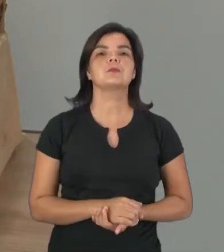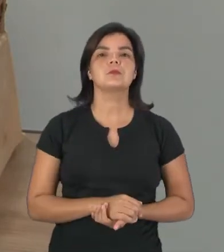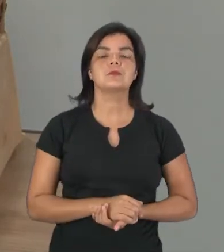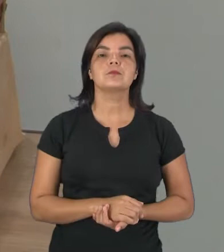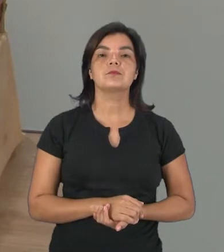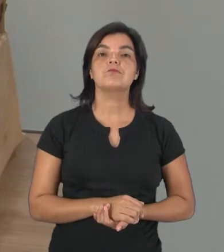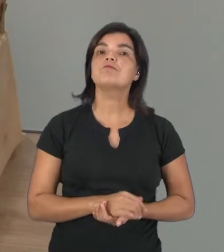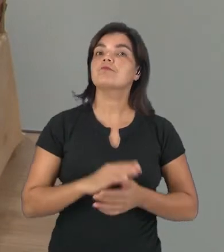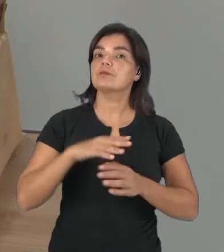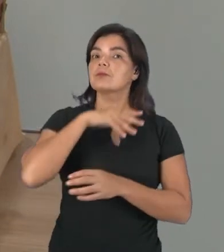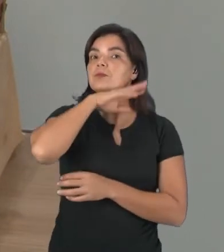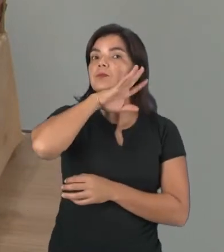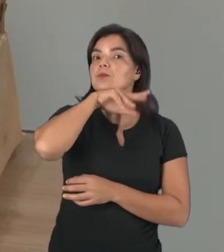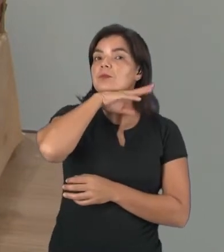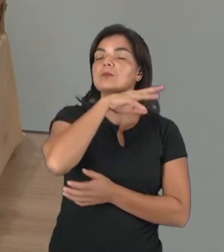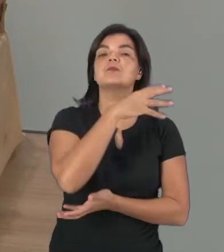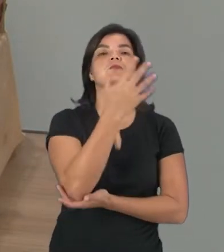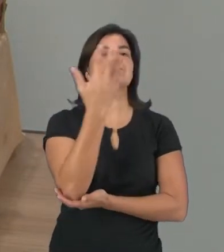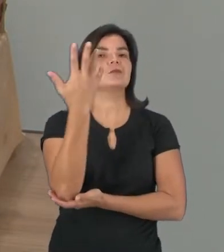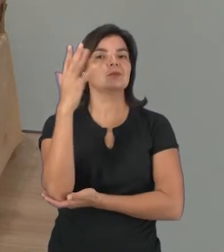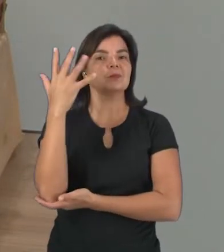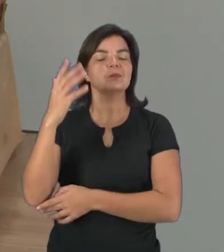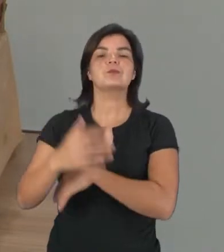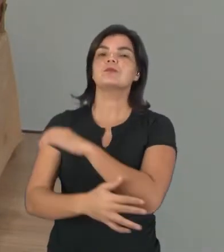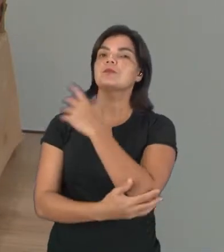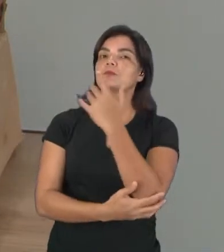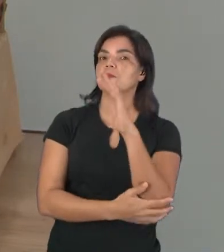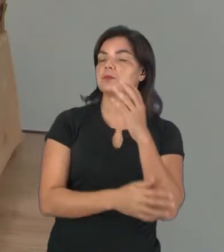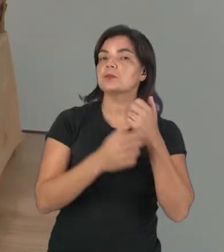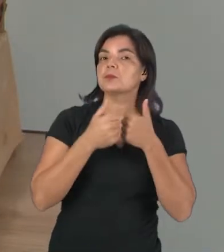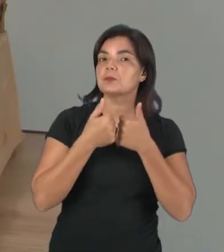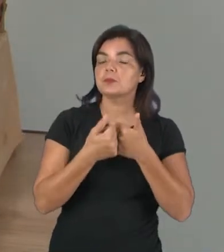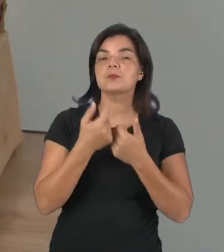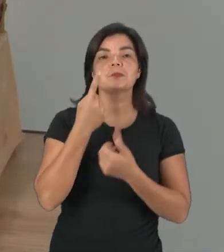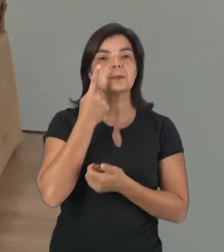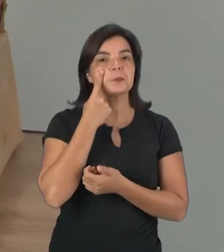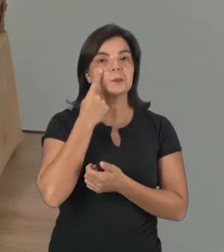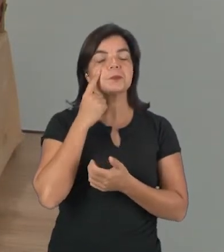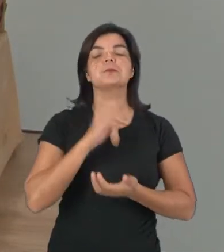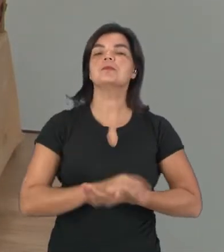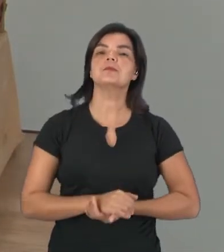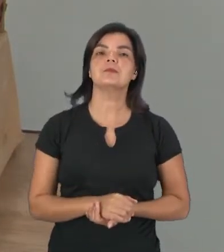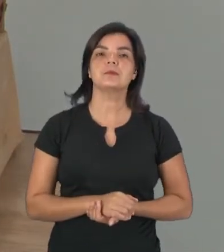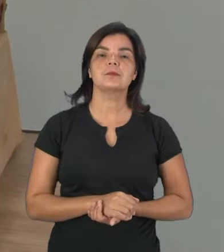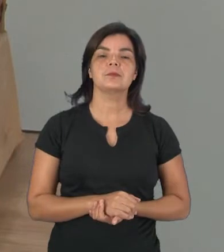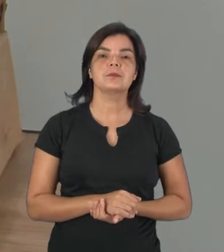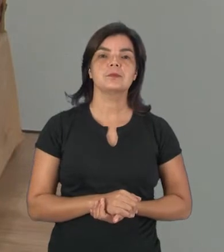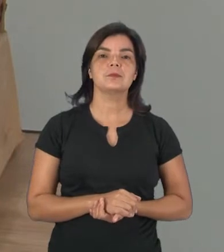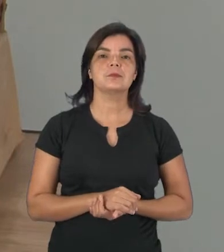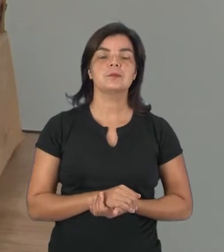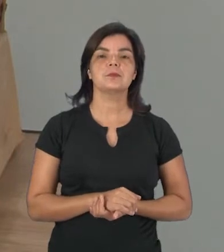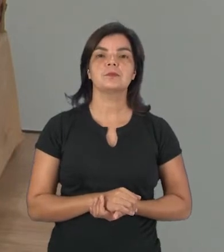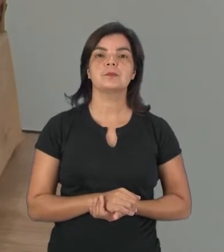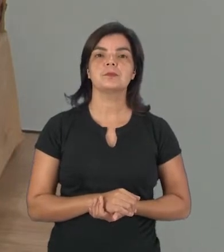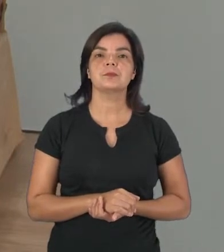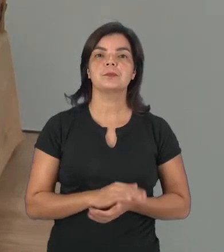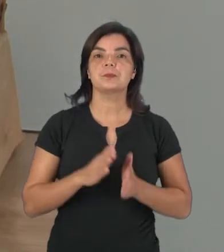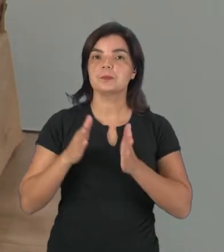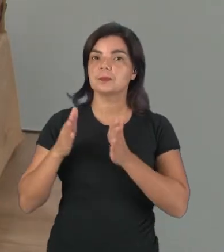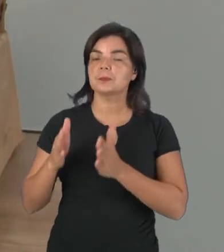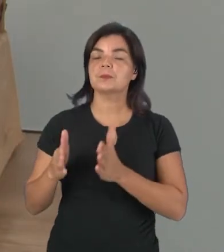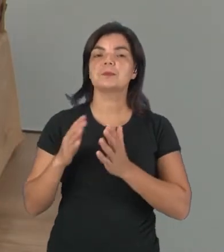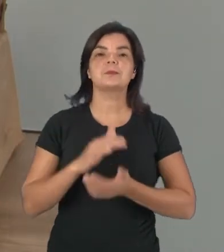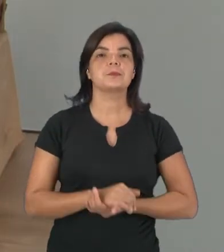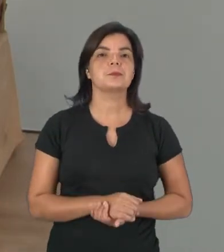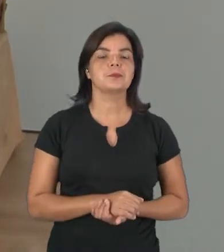Ele é um animal doméstico. Muito bem. Eu já vou até deixar ele para este lado, certo?